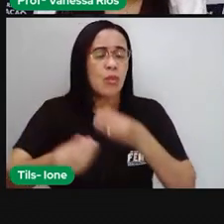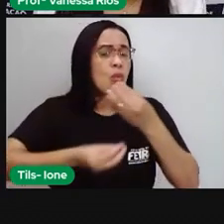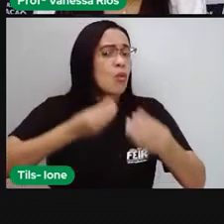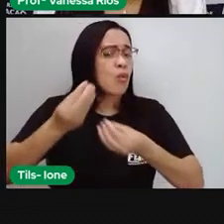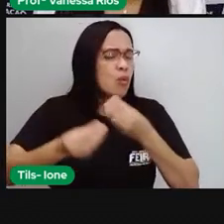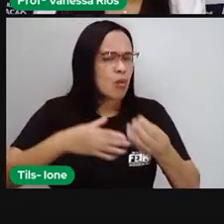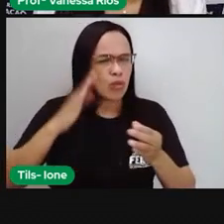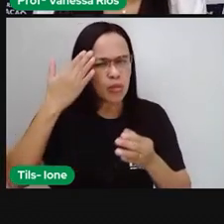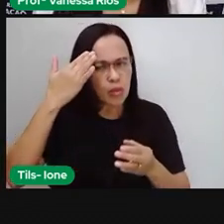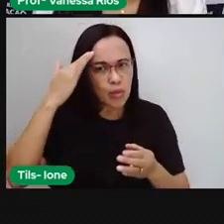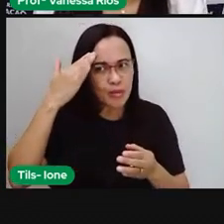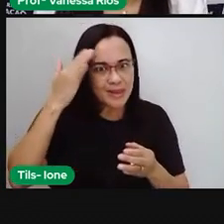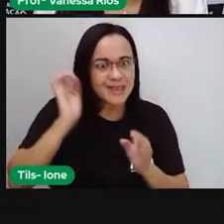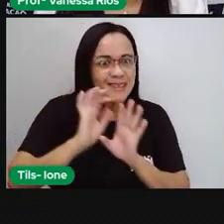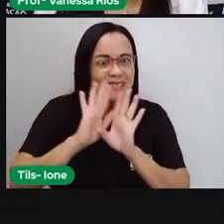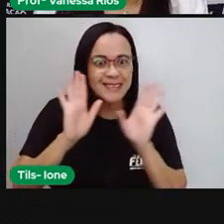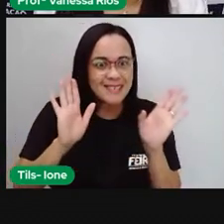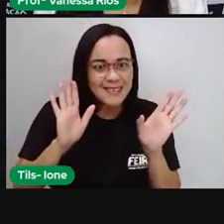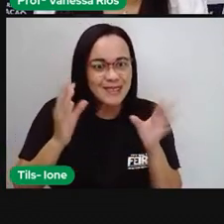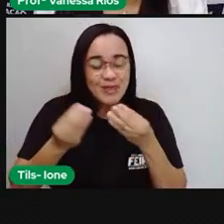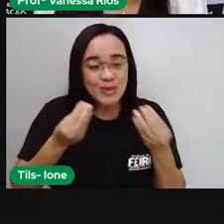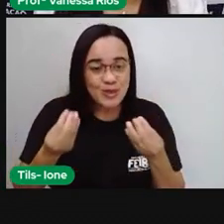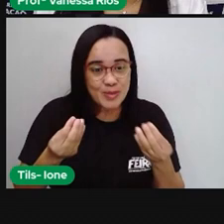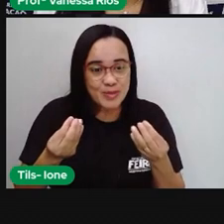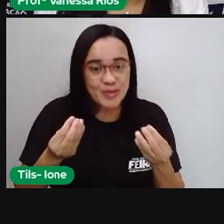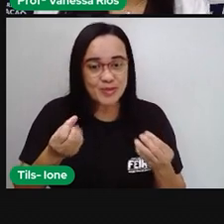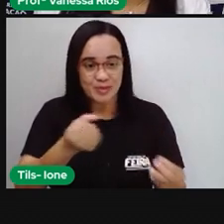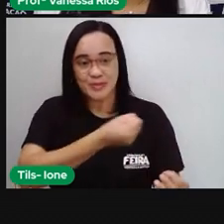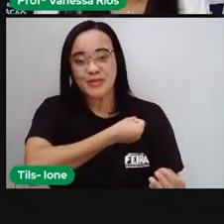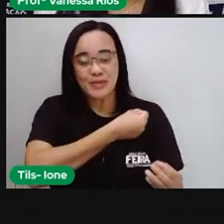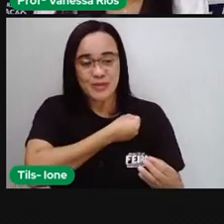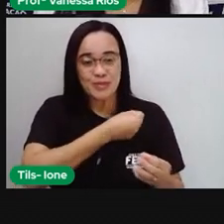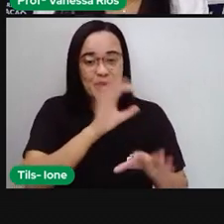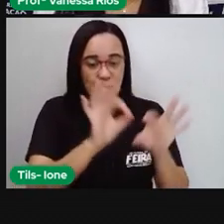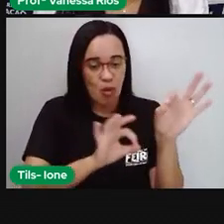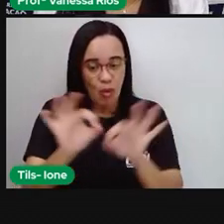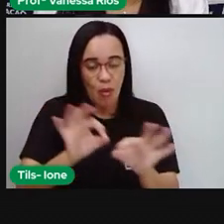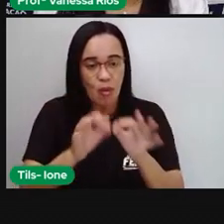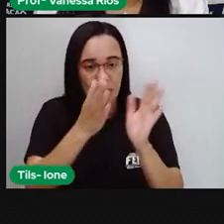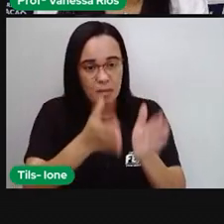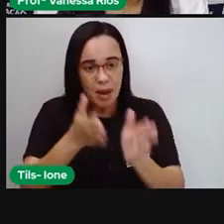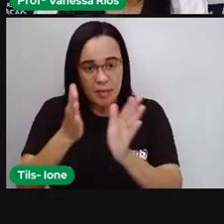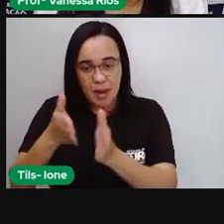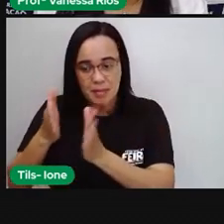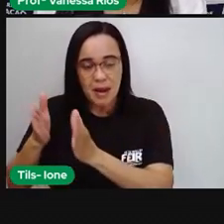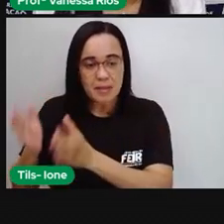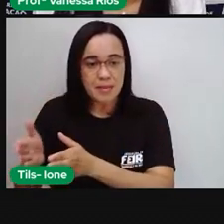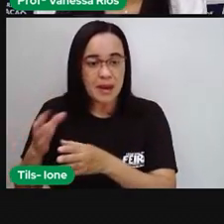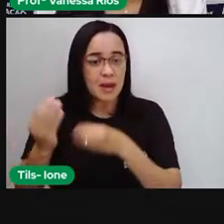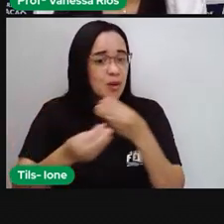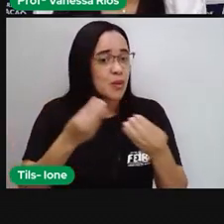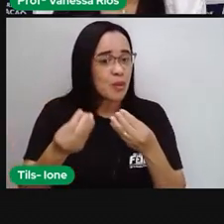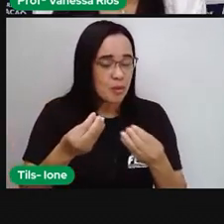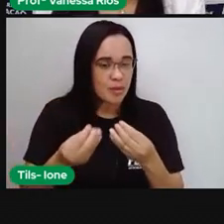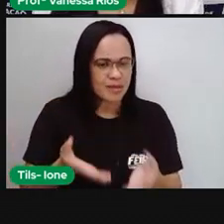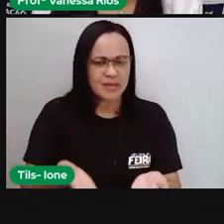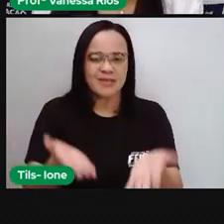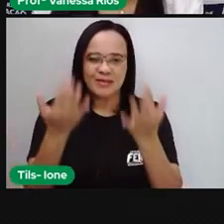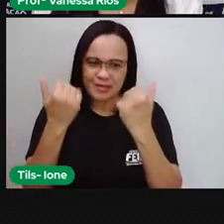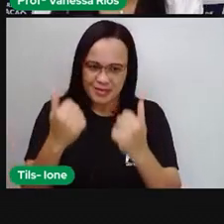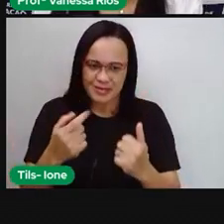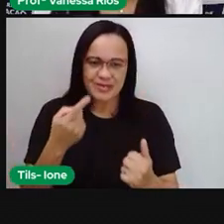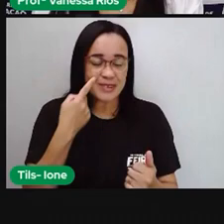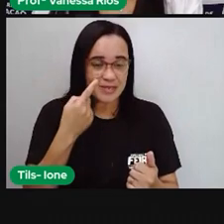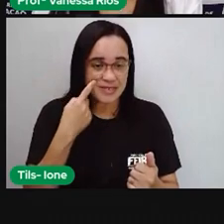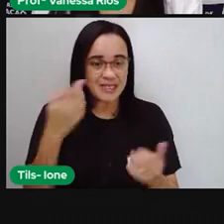entende, né? De que forma esses números estão organizados e o que eles representam? Vamos lá estudar, então,